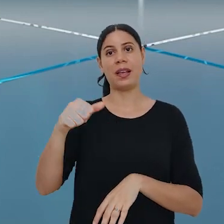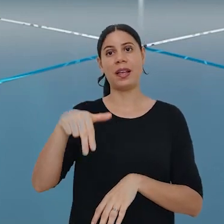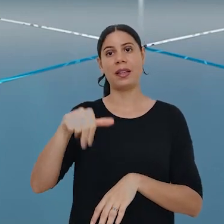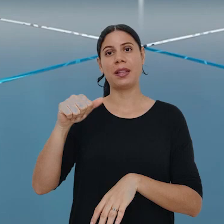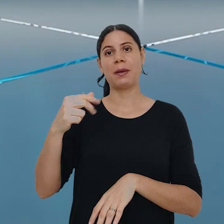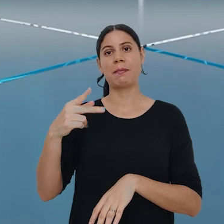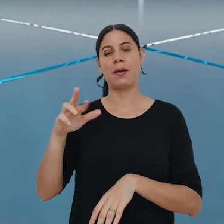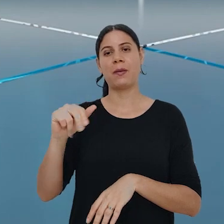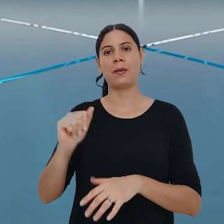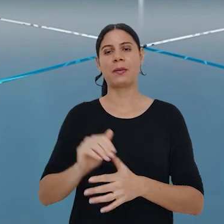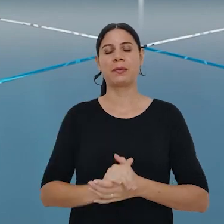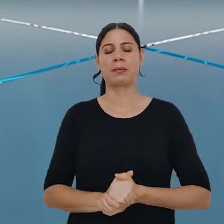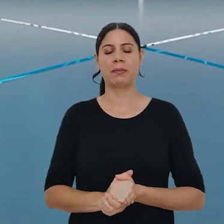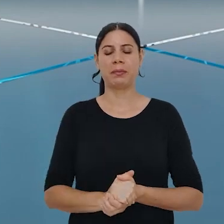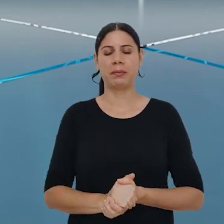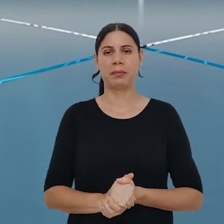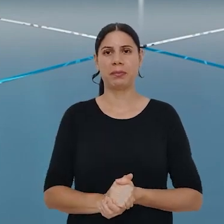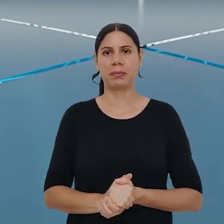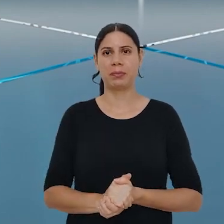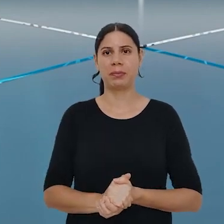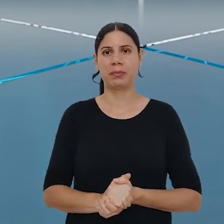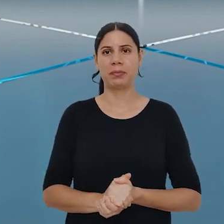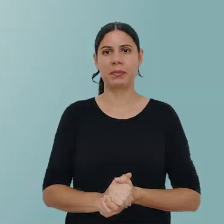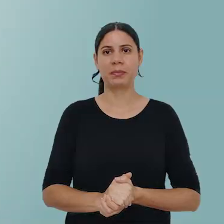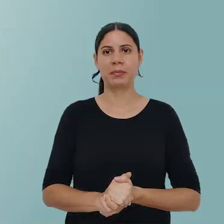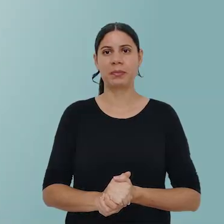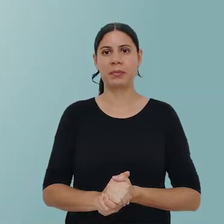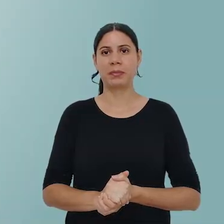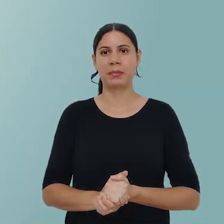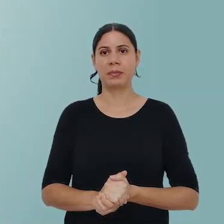Ana Paula Souza casos assim no IT Notícias.